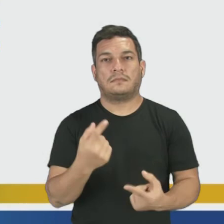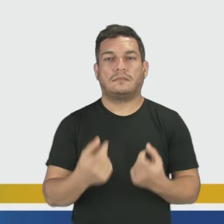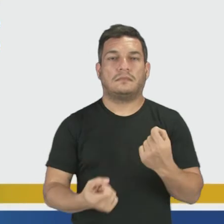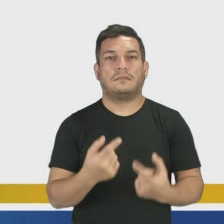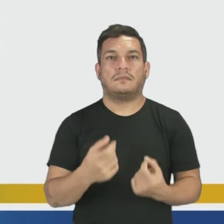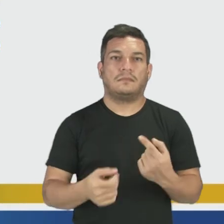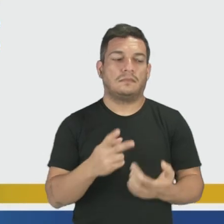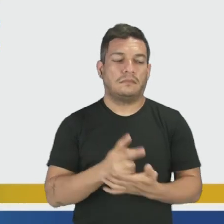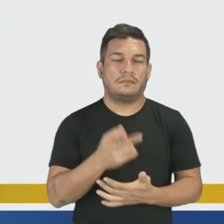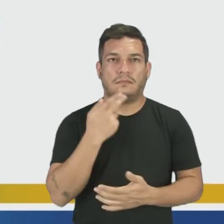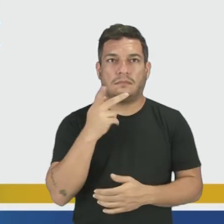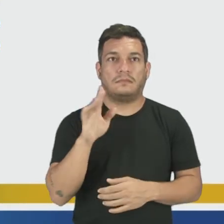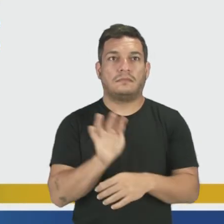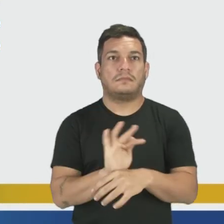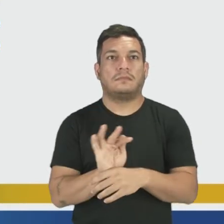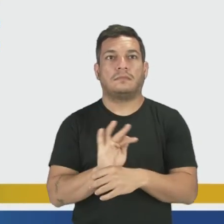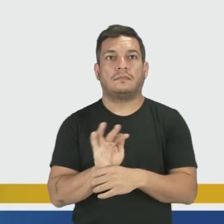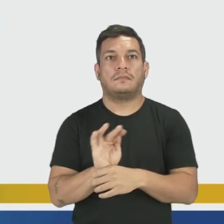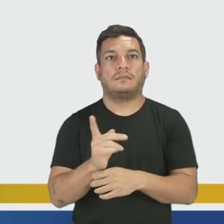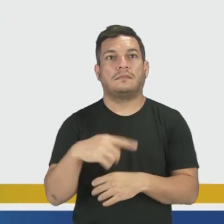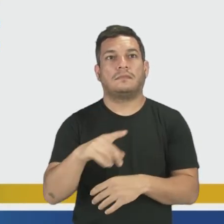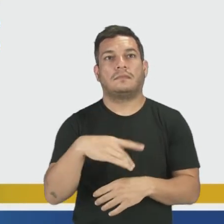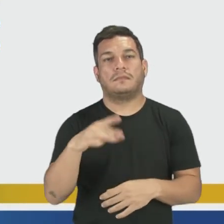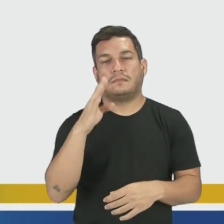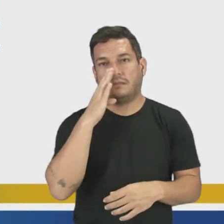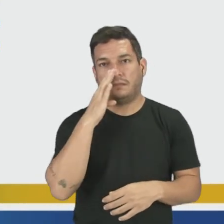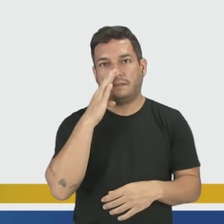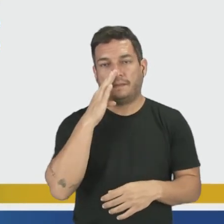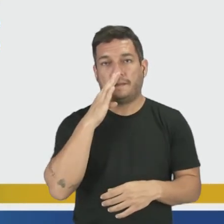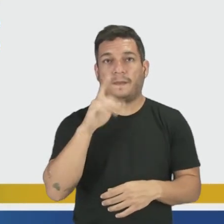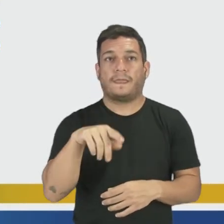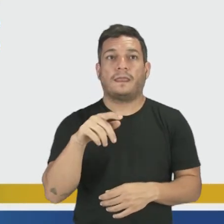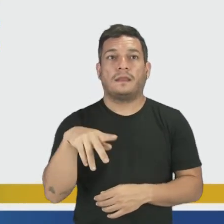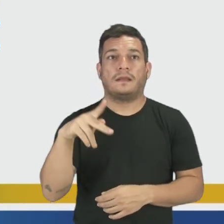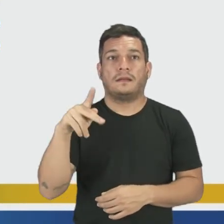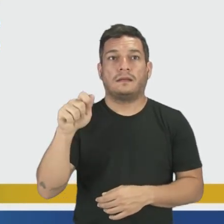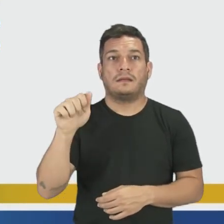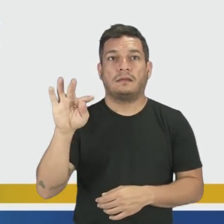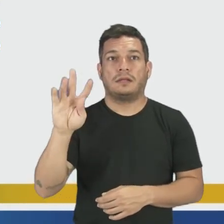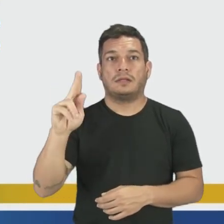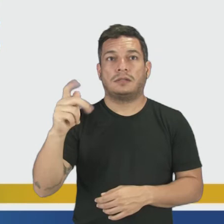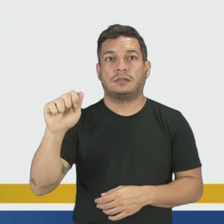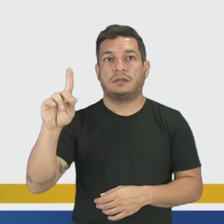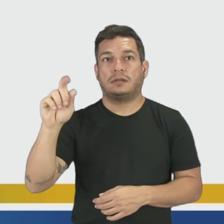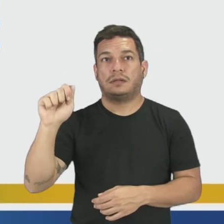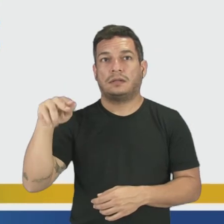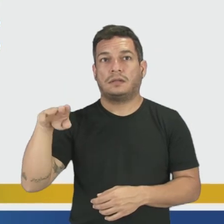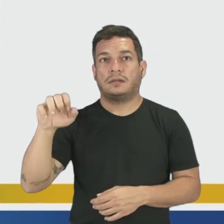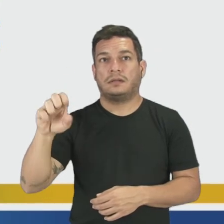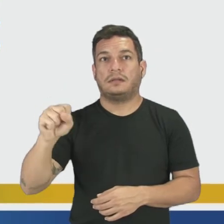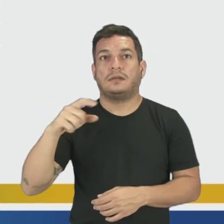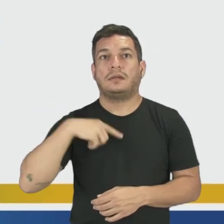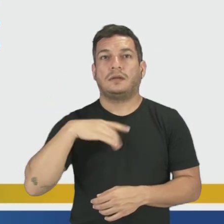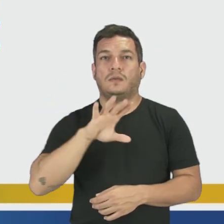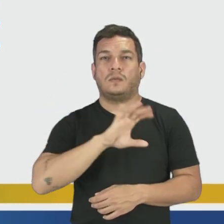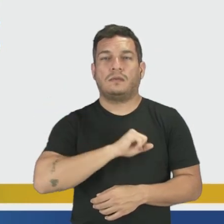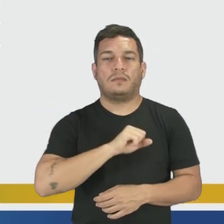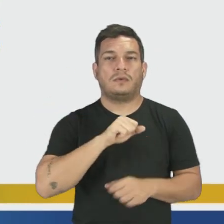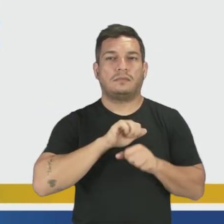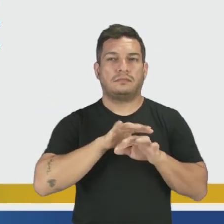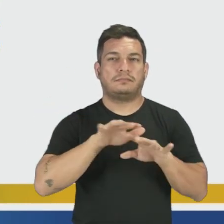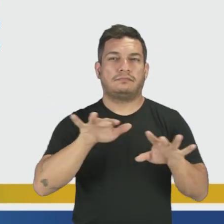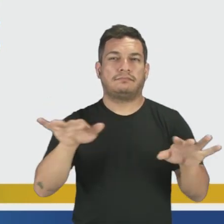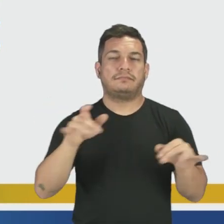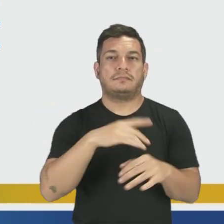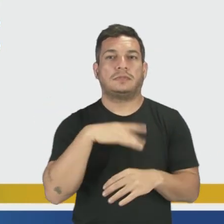sempre falo, que é um filme, para vocês assistirem, que é Pet Adams, O Amor é Contagiante. Esse filme é